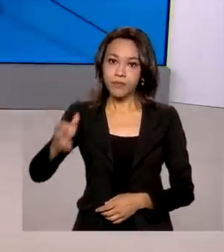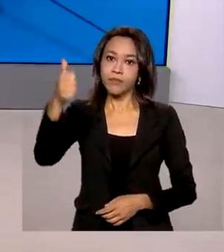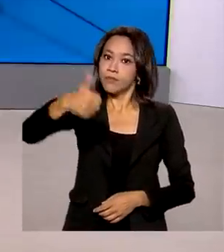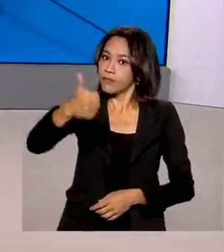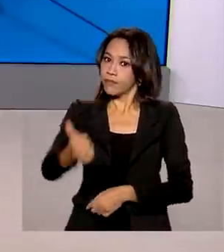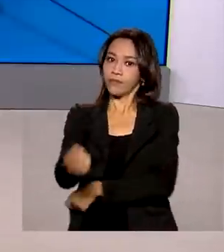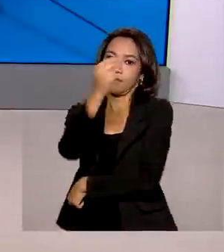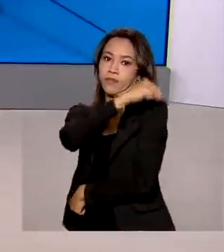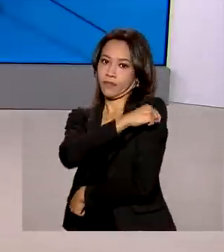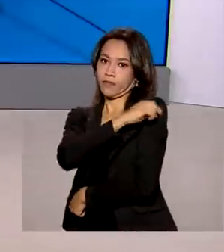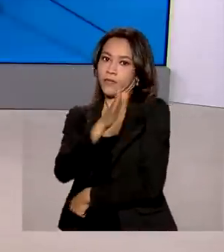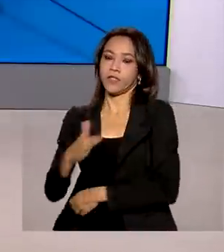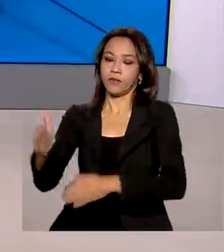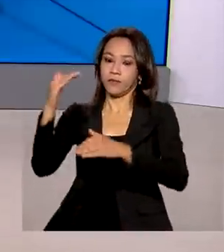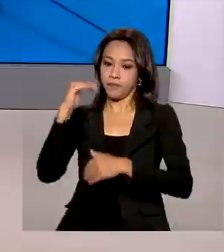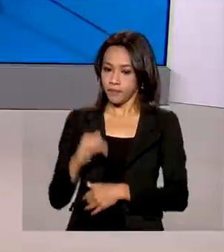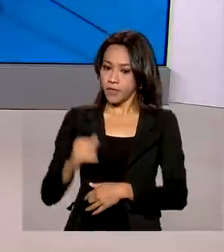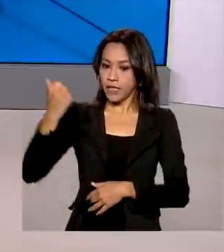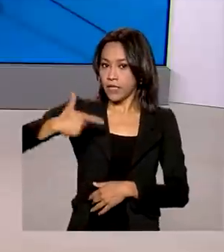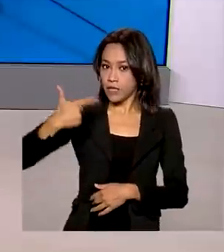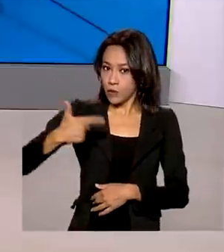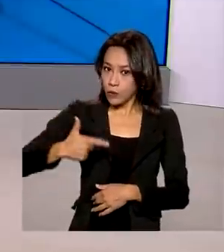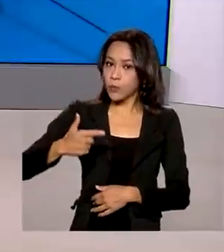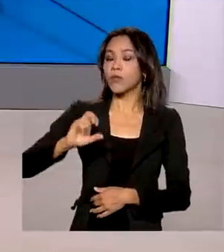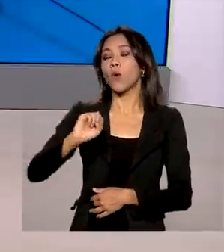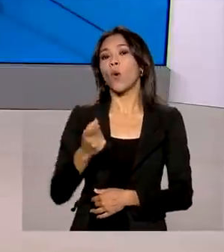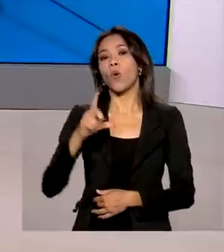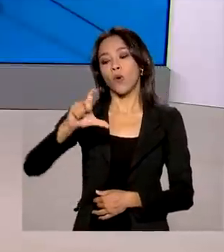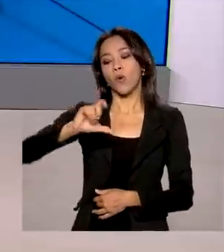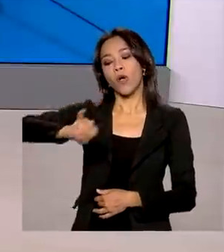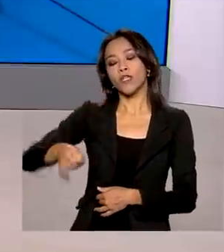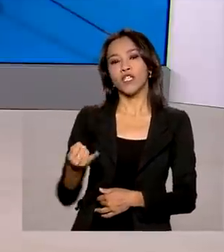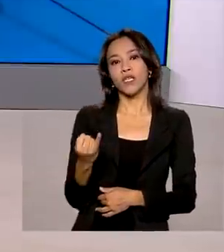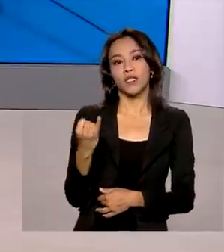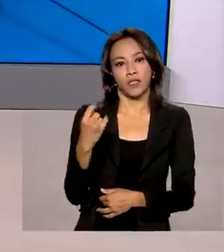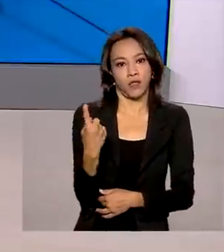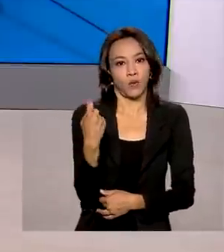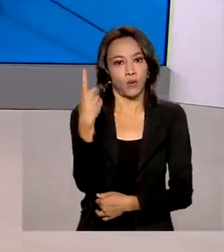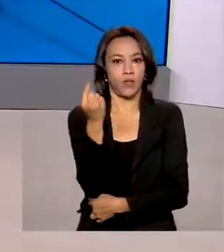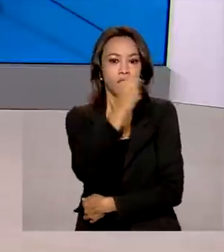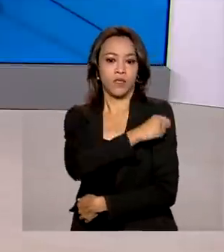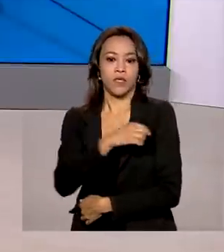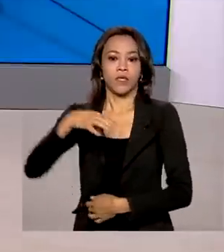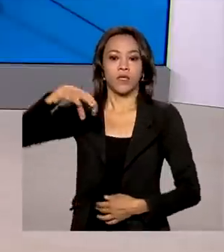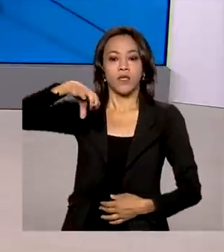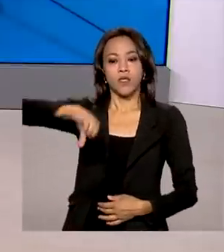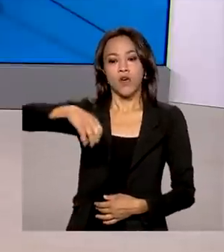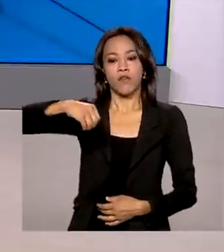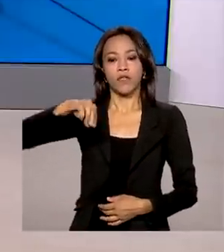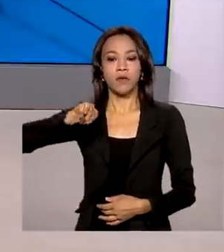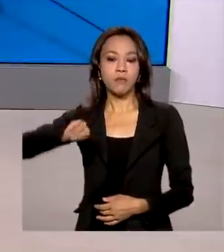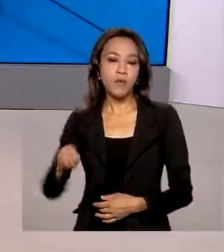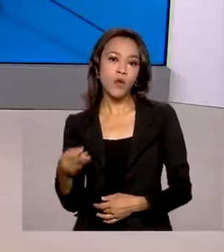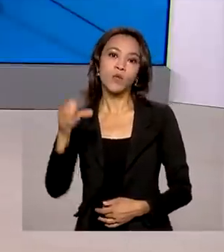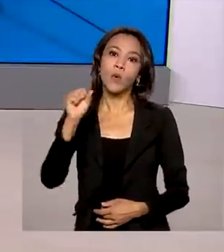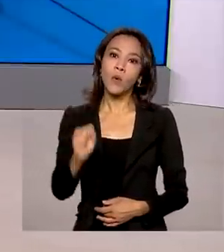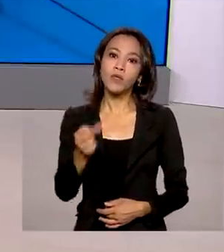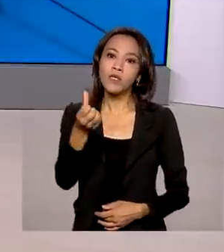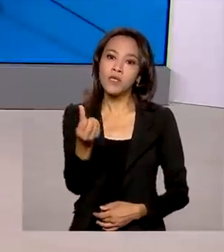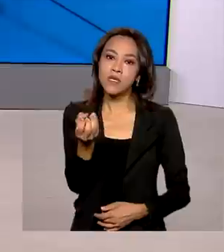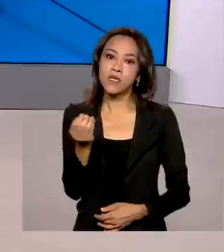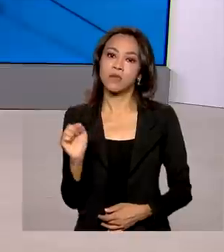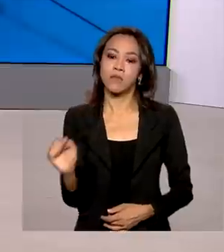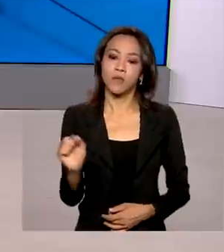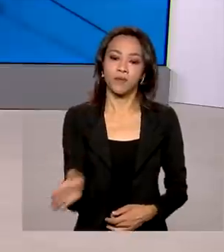dose. E as pessoas que tomaram a segunda dose ou a dose única é de 90 milhões, 860 mil. Já a